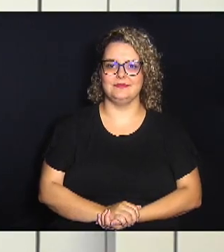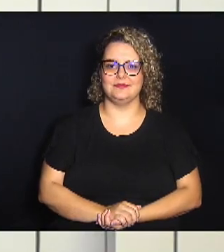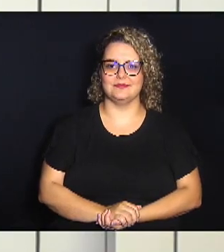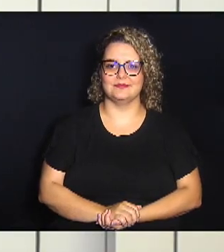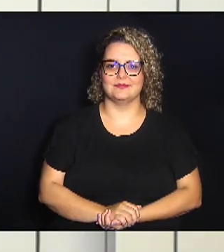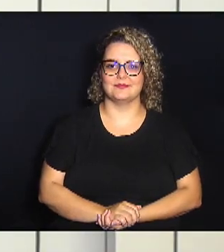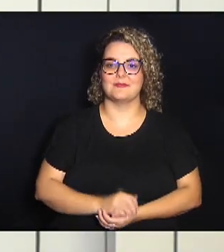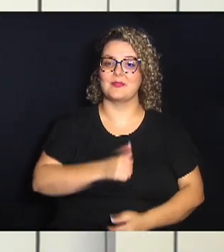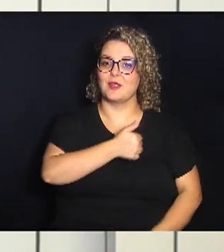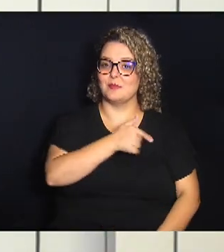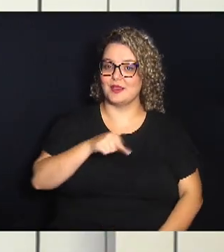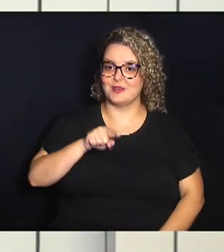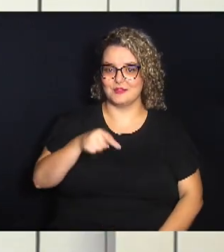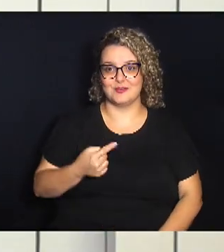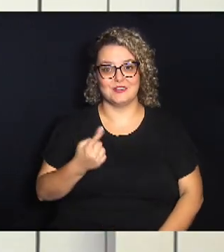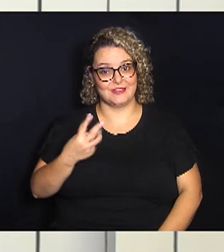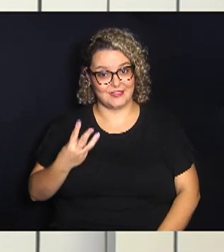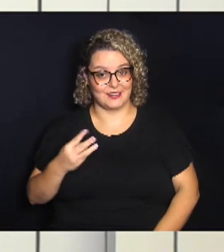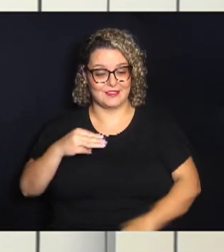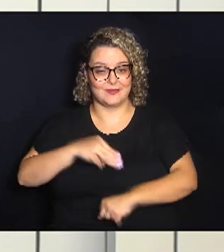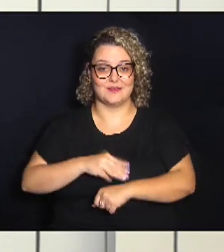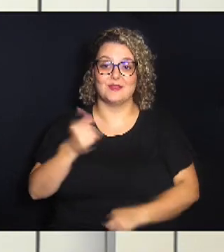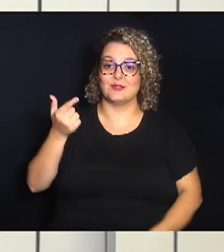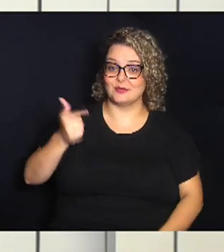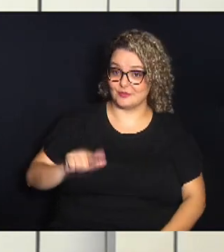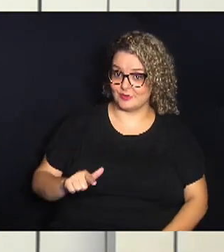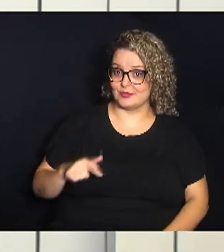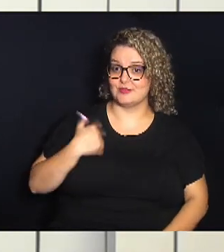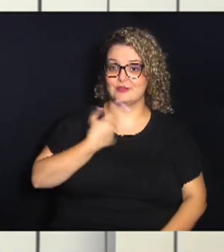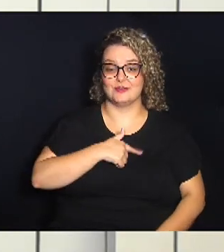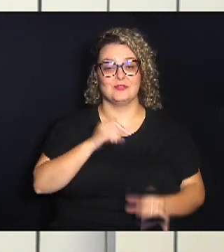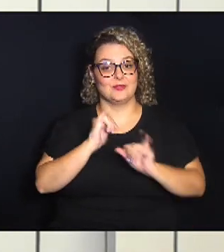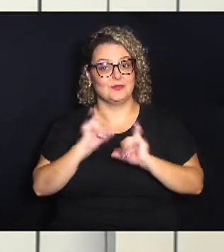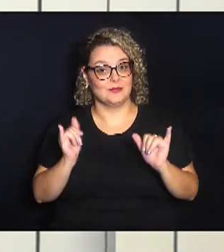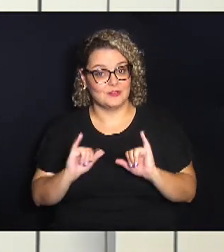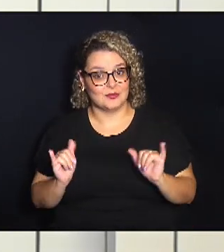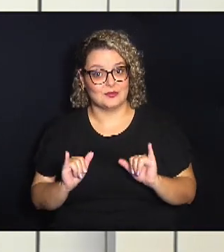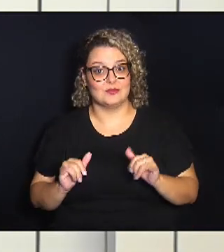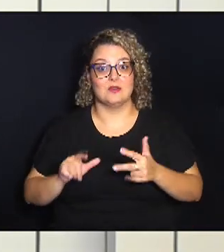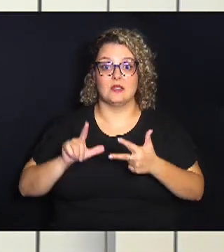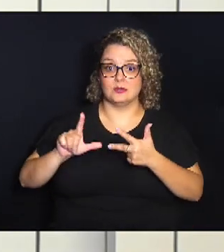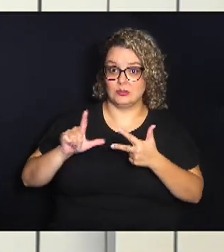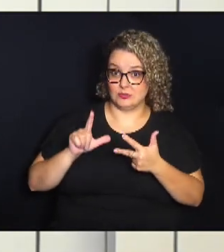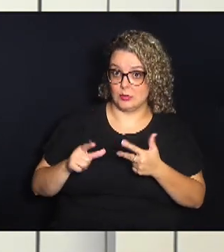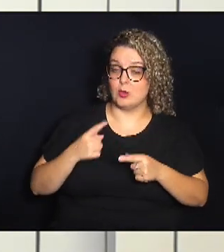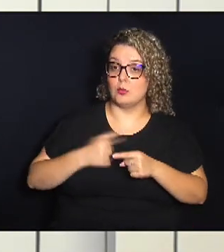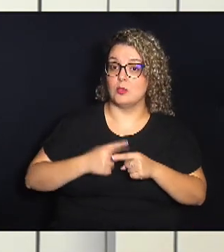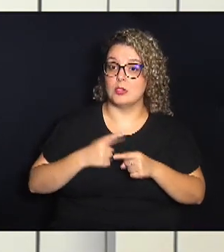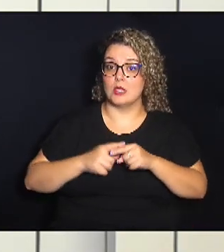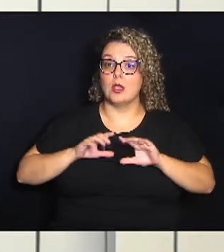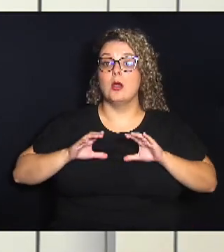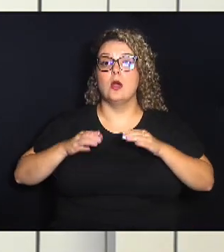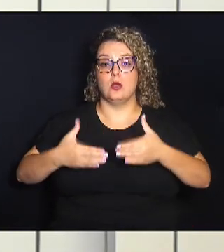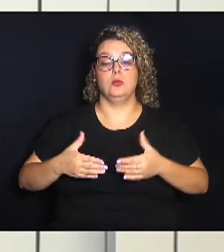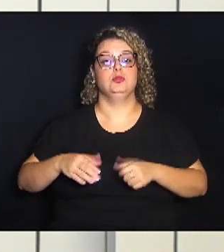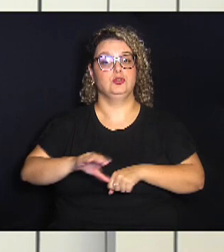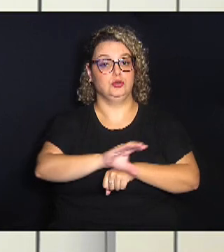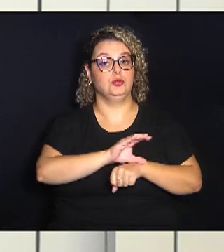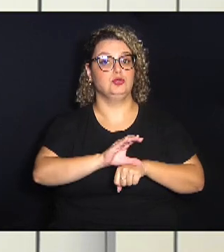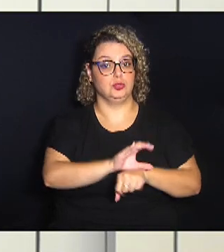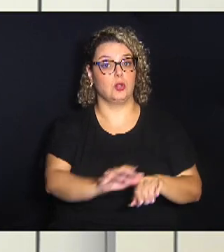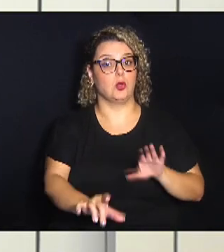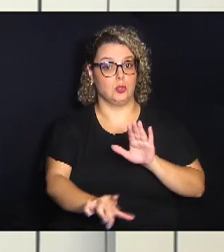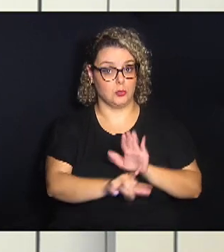Meio dia, mais 13 minutos. A gente segue aqui com as notícias do Legislativo, porque a Comissão de Constituição e